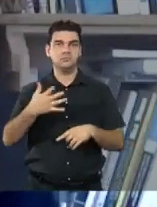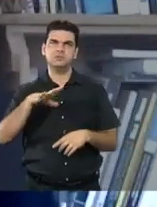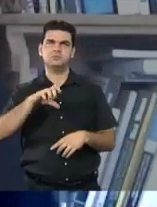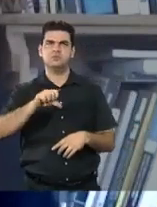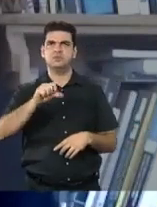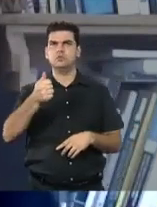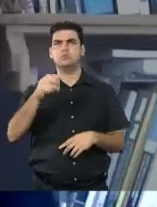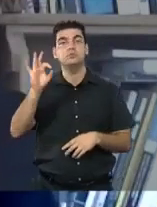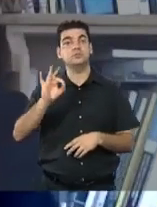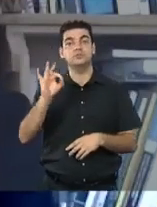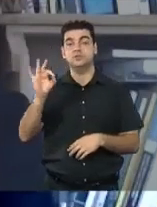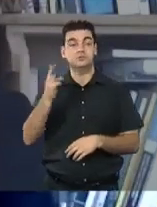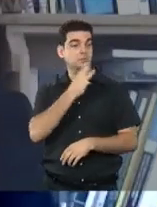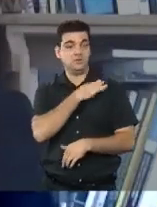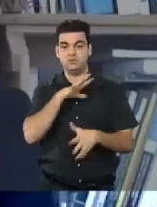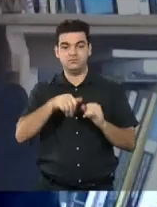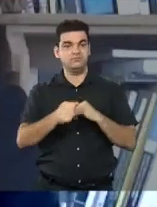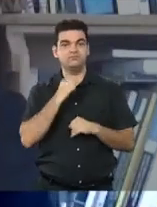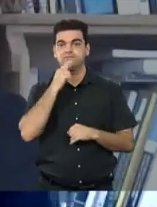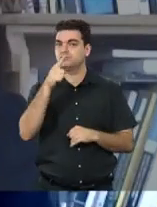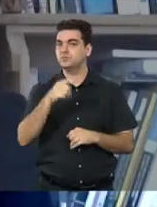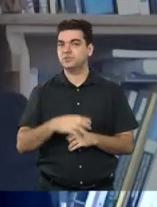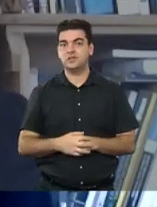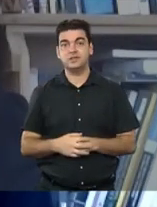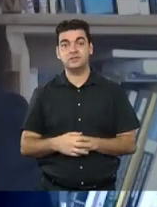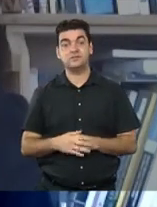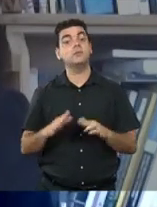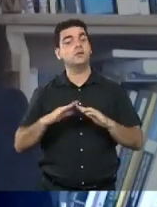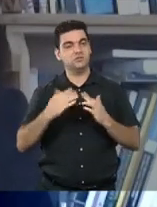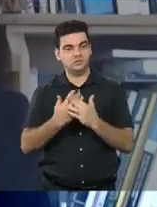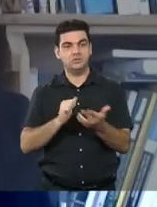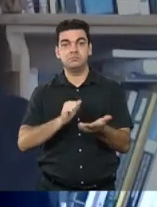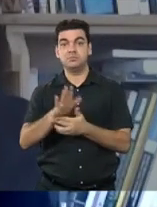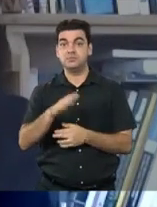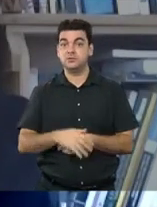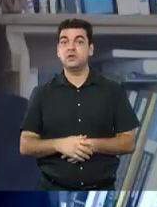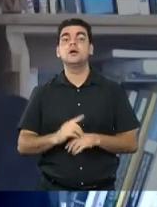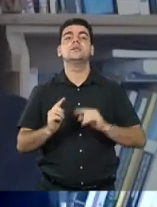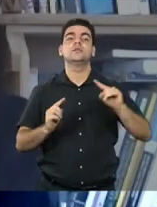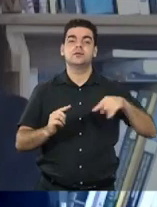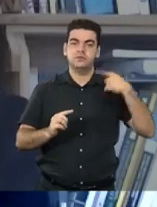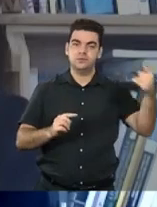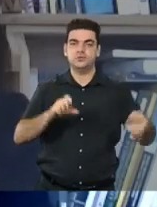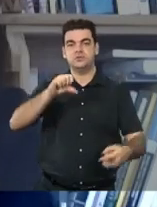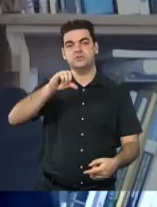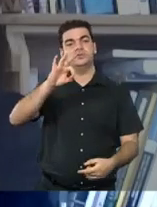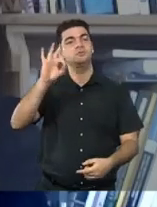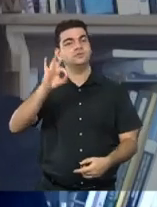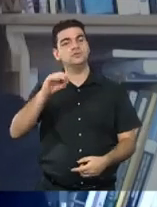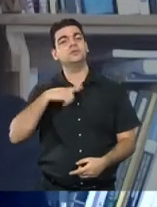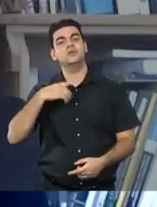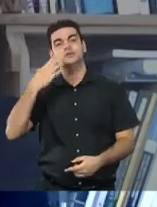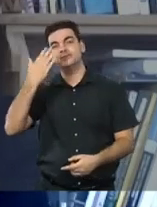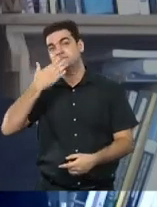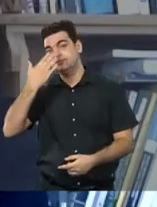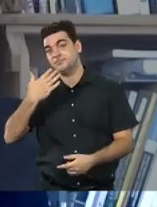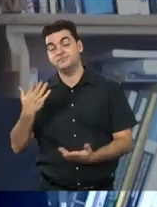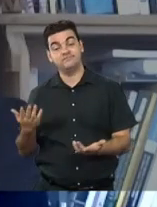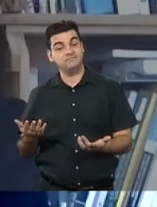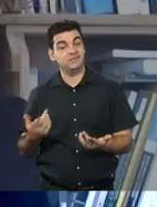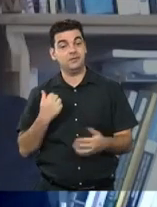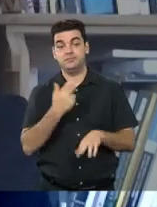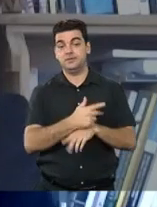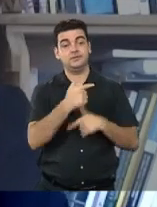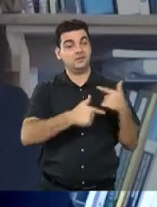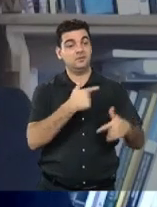% não concluiu o ensino médio. Então, expulsa da escola. Depois, 90% na prostituição. Expulsa do mercado formal de